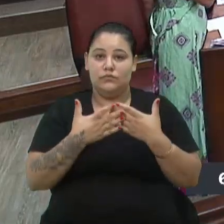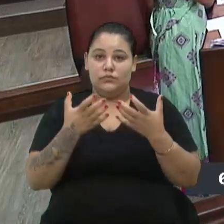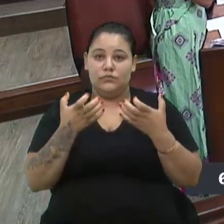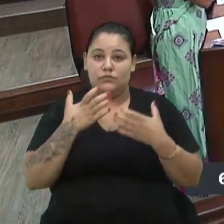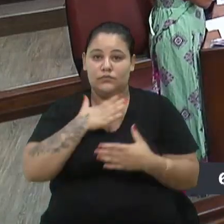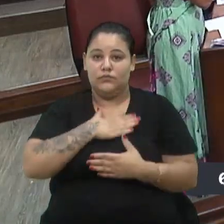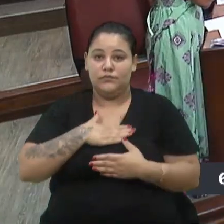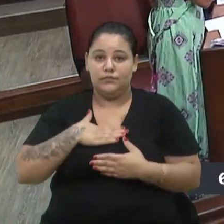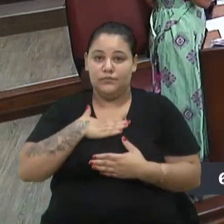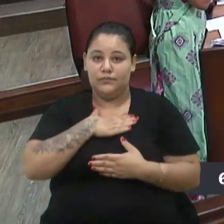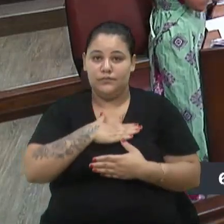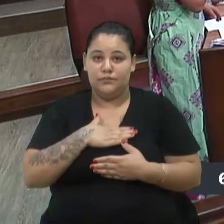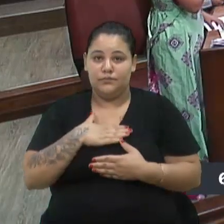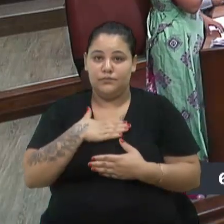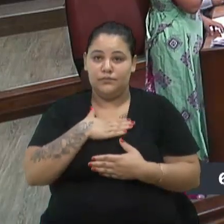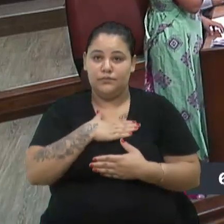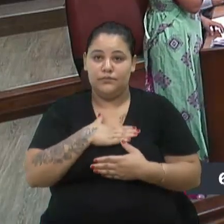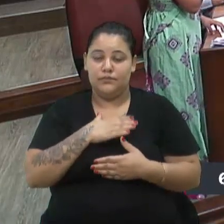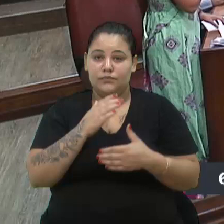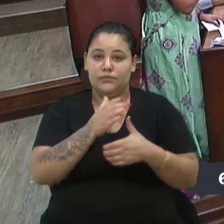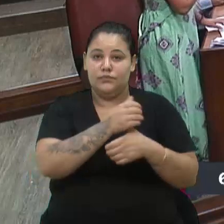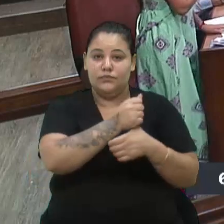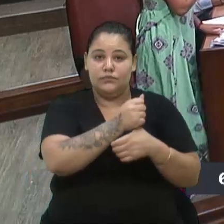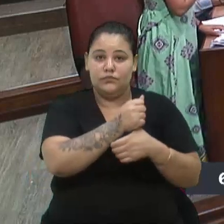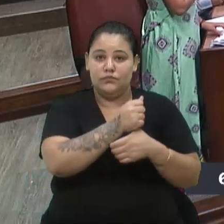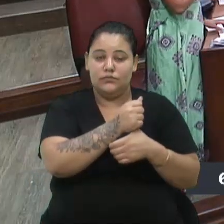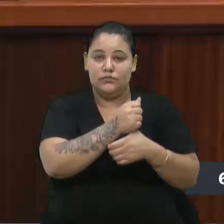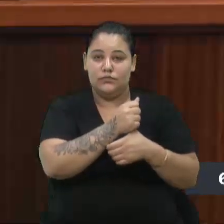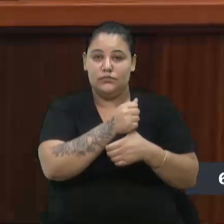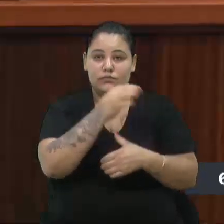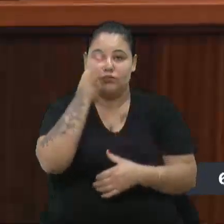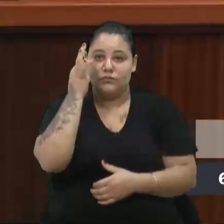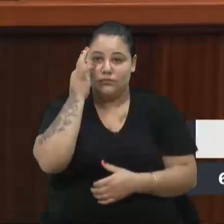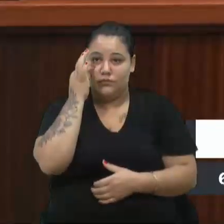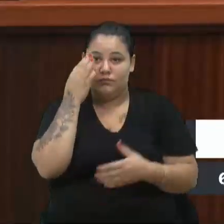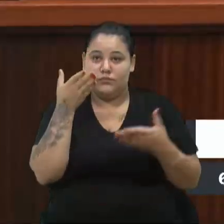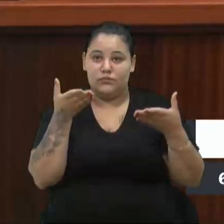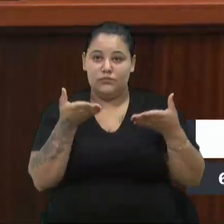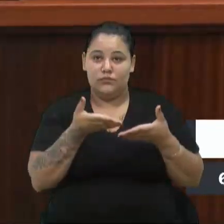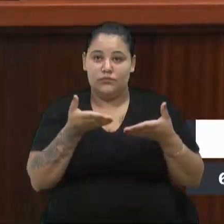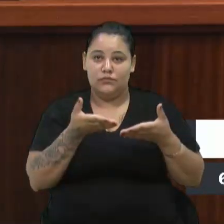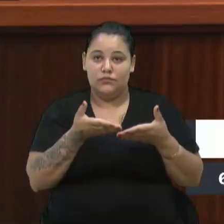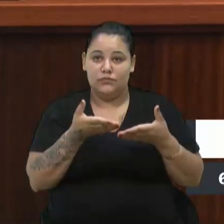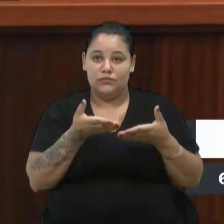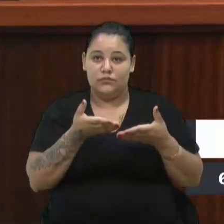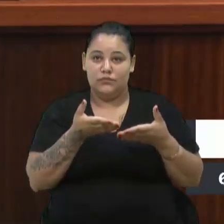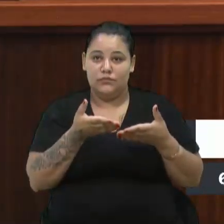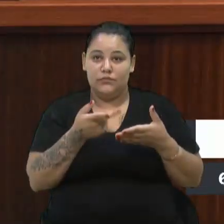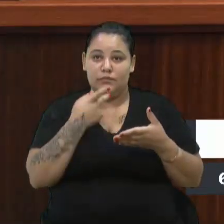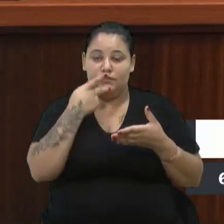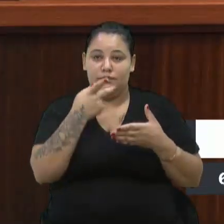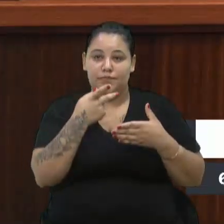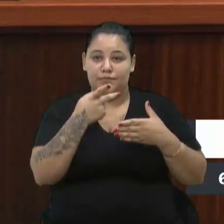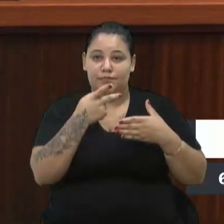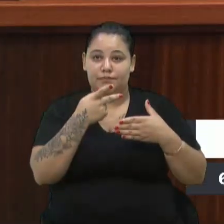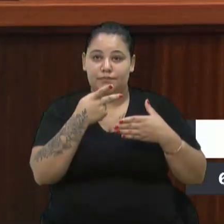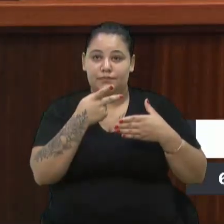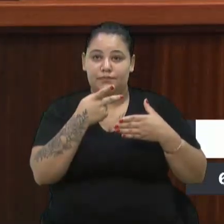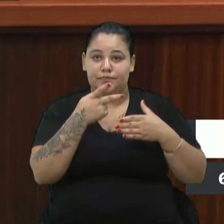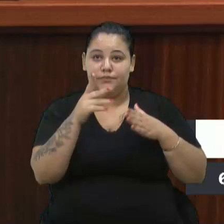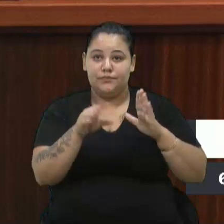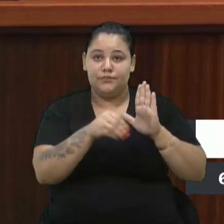especial aos conselheiros e conselheiras que estão presentes aqui hoje e dizer que essas emendas, elas são justamente